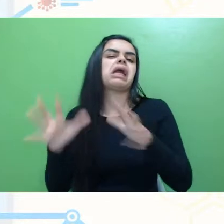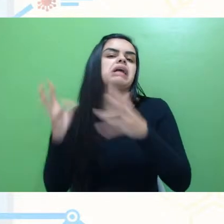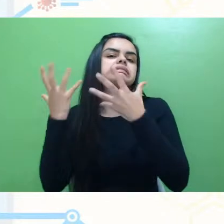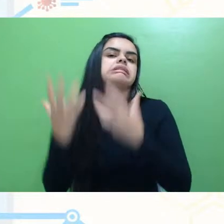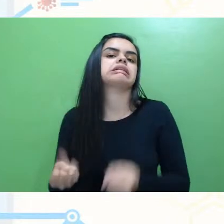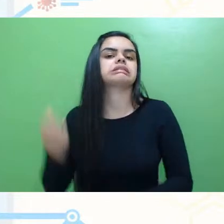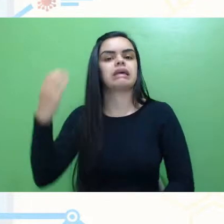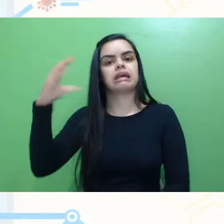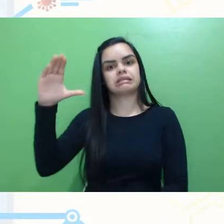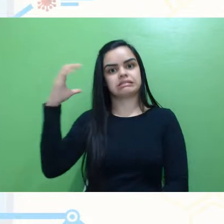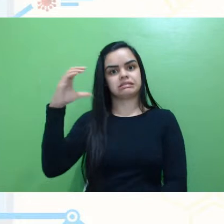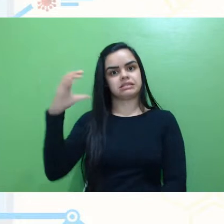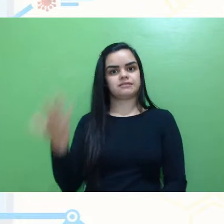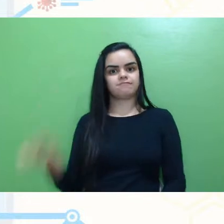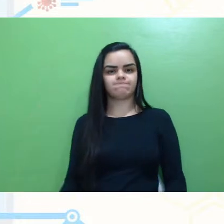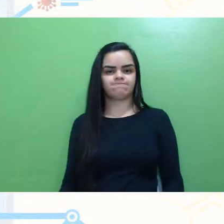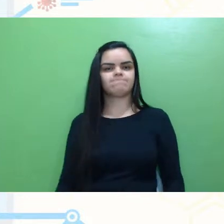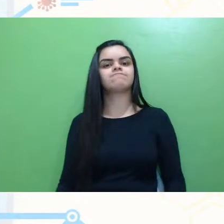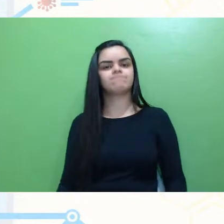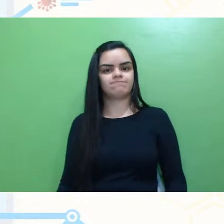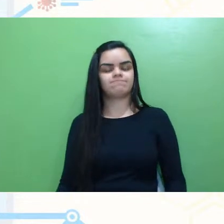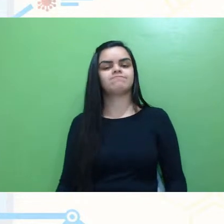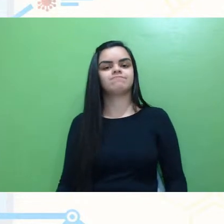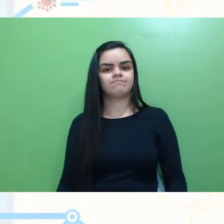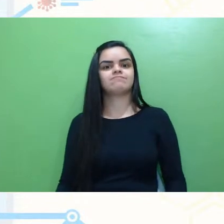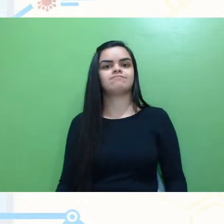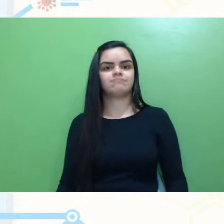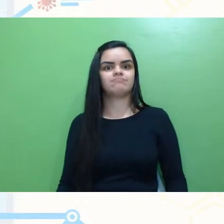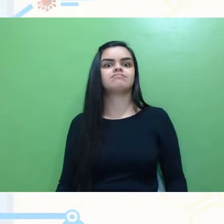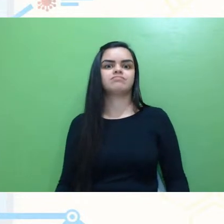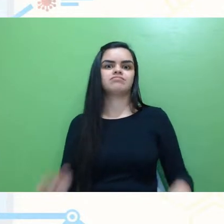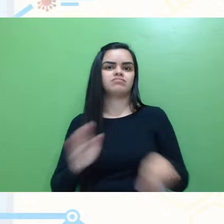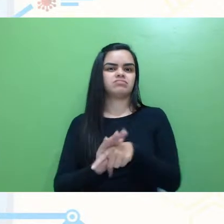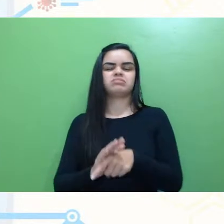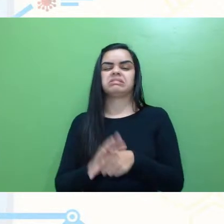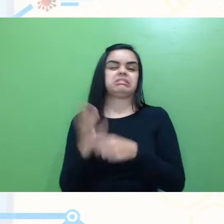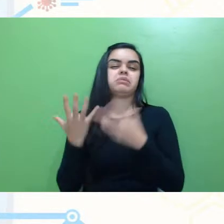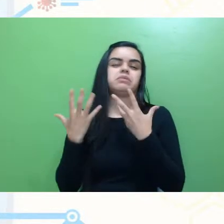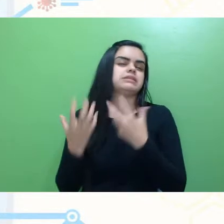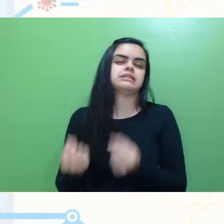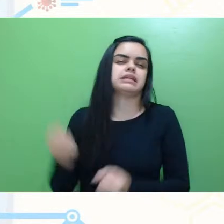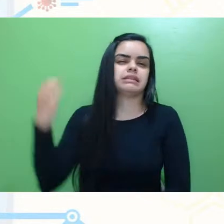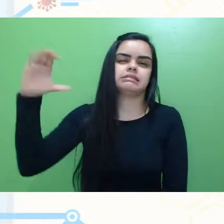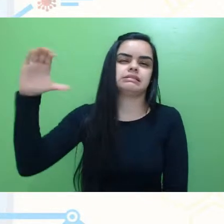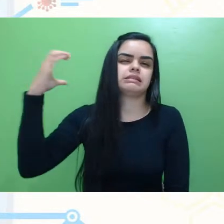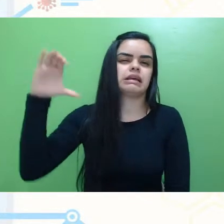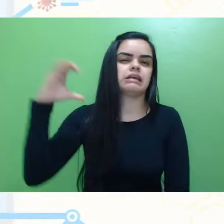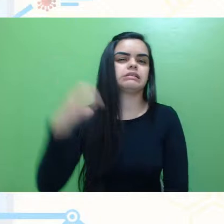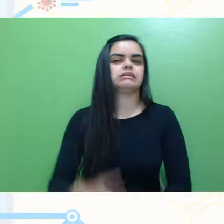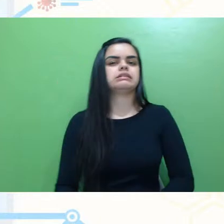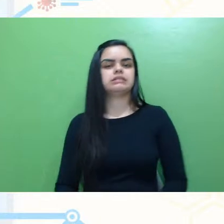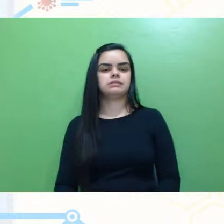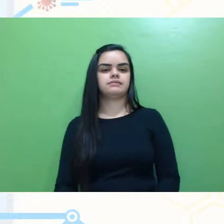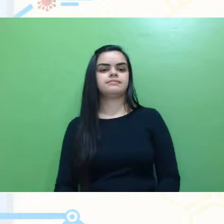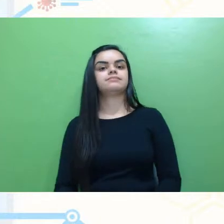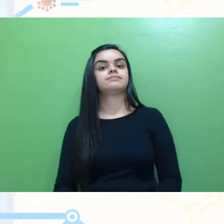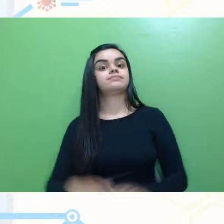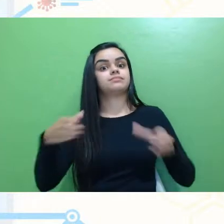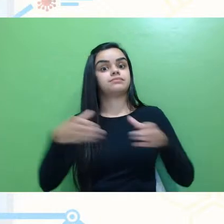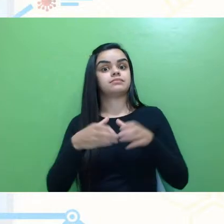ou isso que a gente tem chamado de negacionismo científico, né. Nós, a comissão